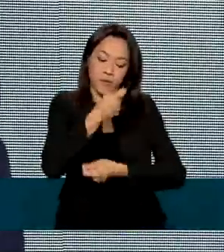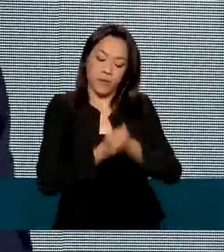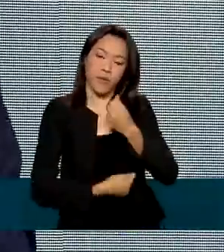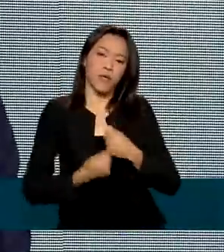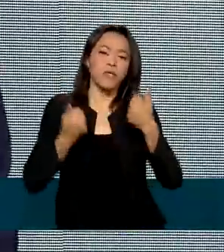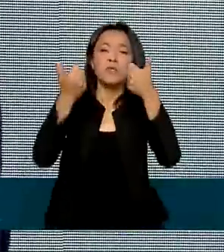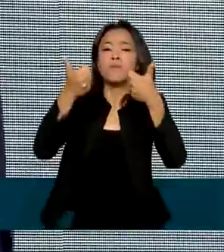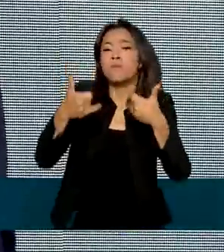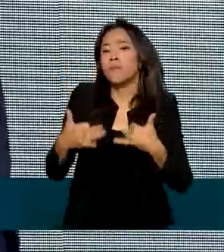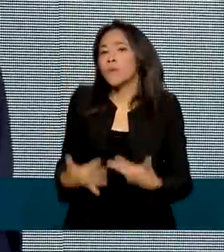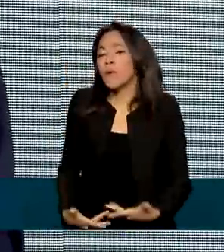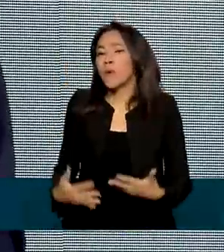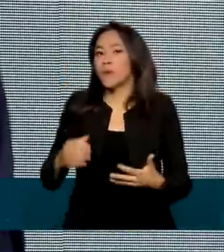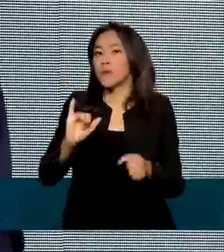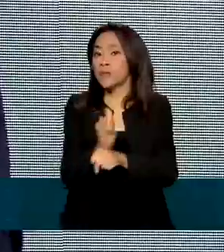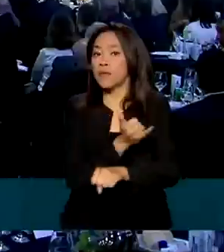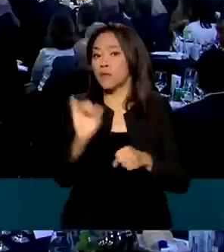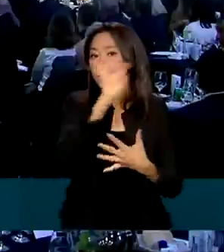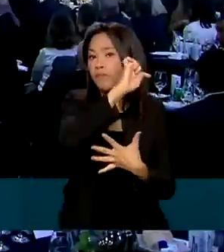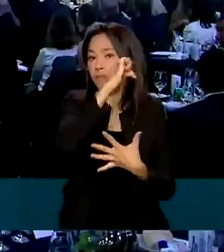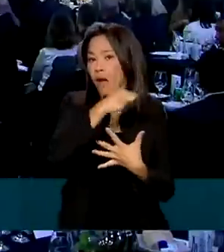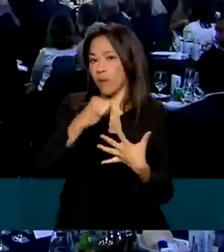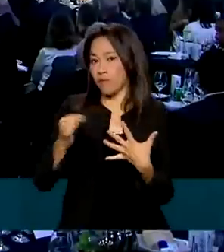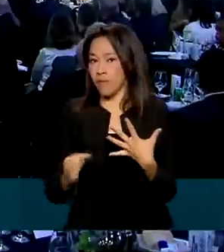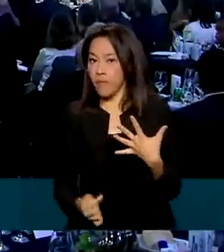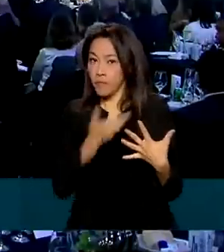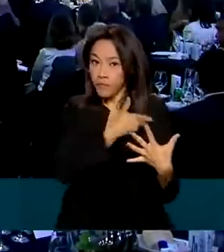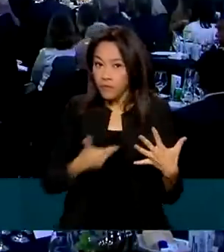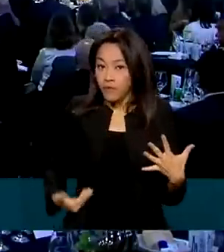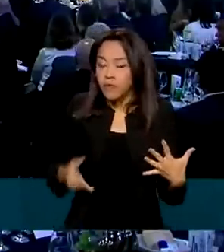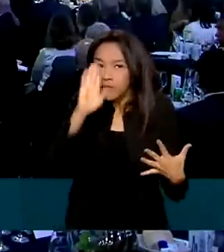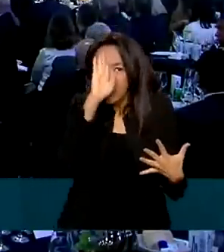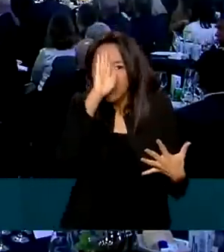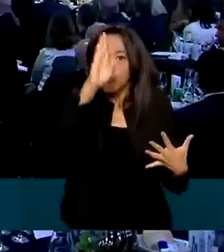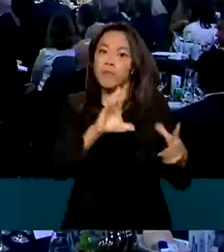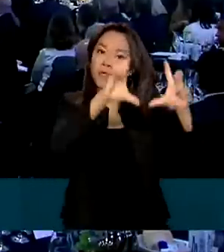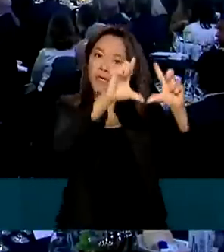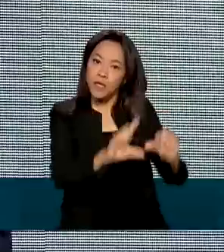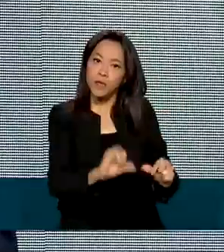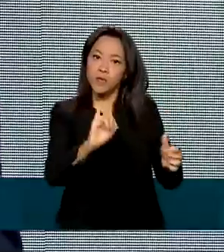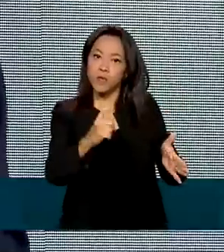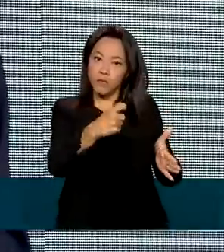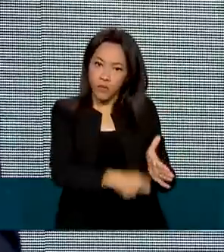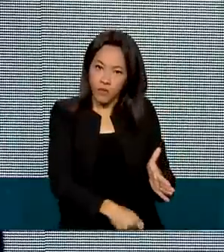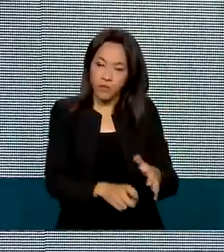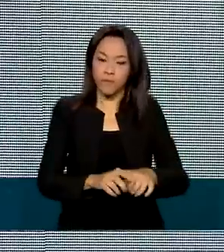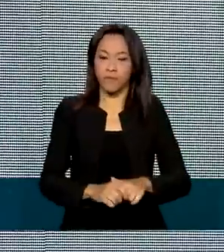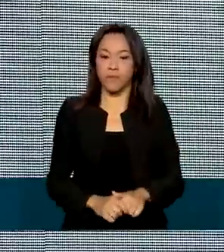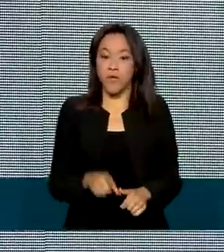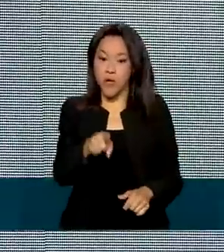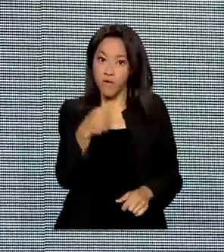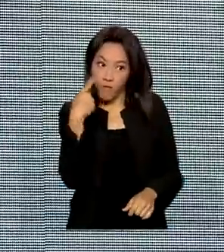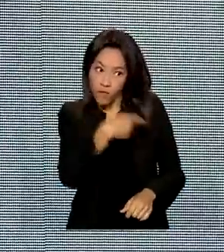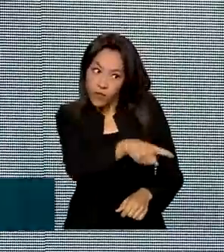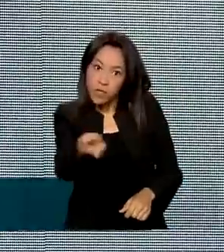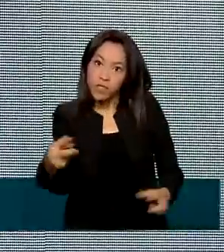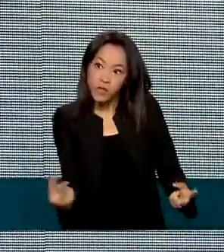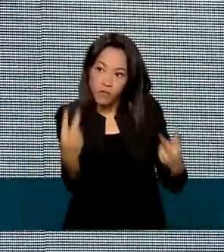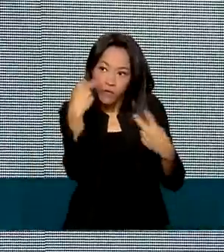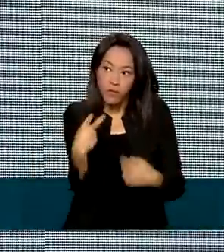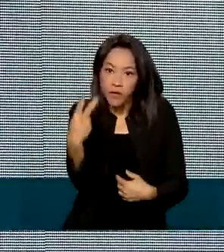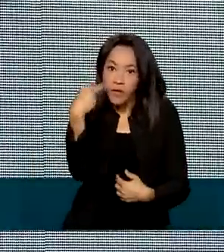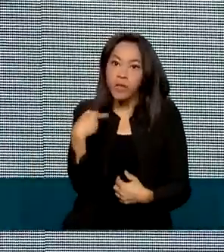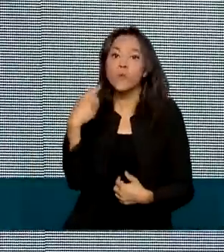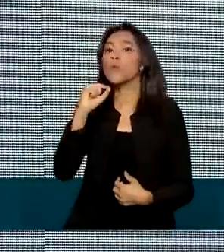destacou medidas adotadas pelo governo, principalmente na redução de impostos. Vocês estão vendo a segunda rodada nossa de